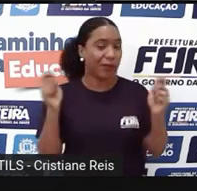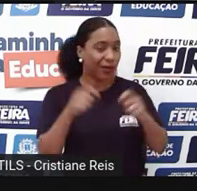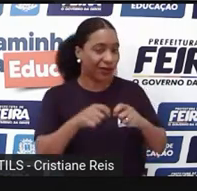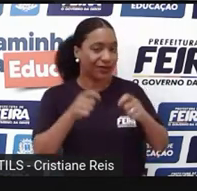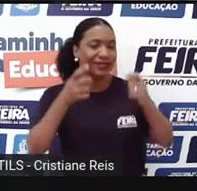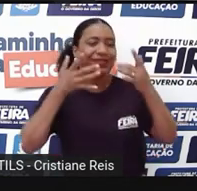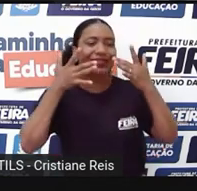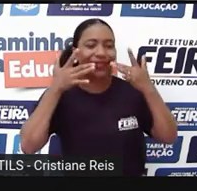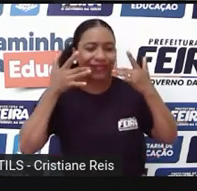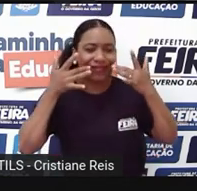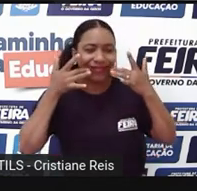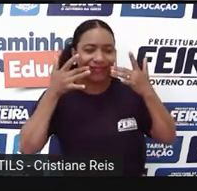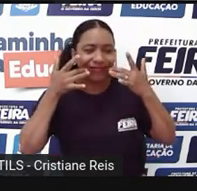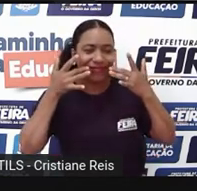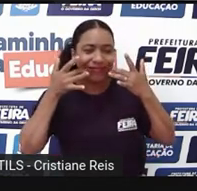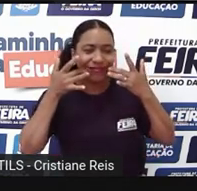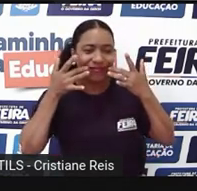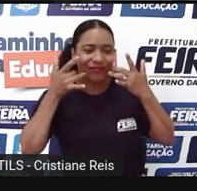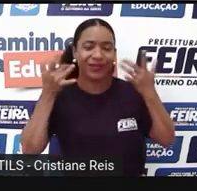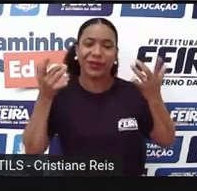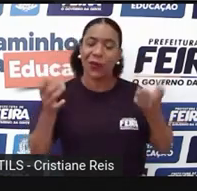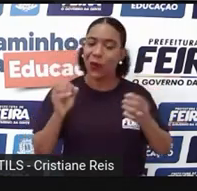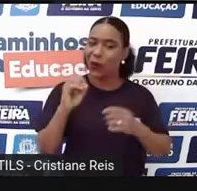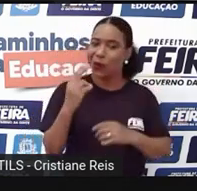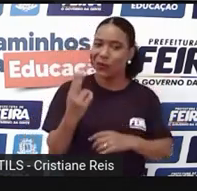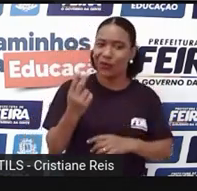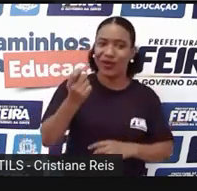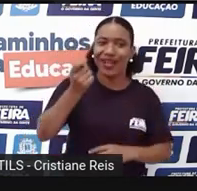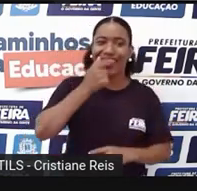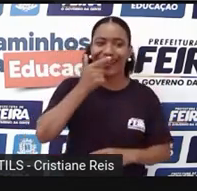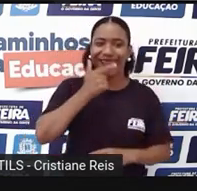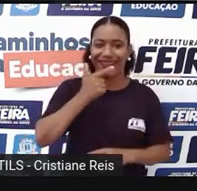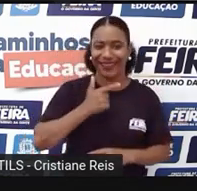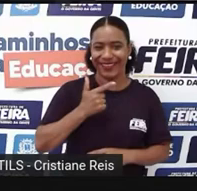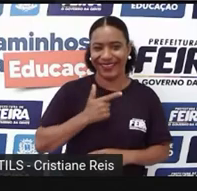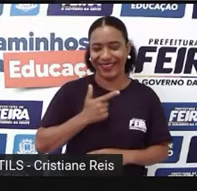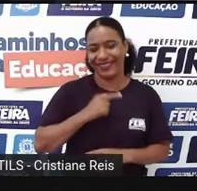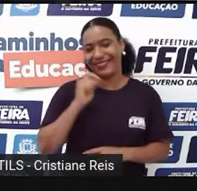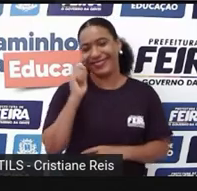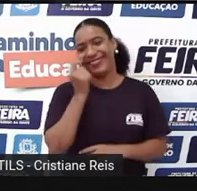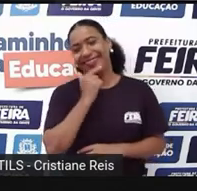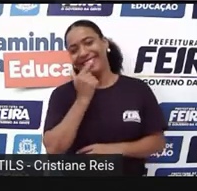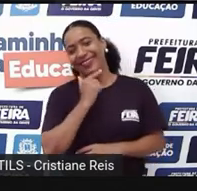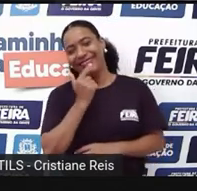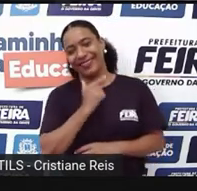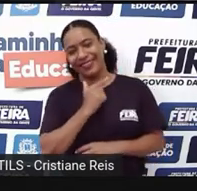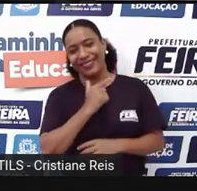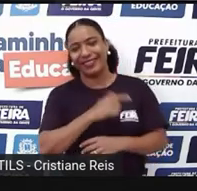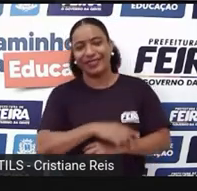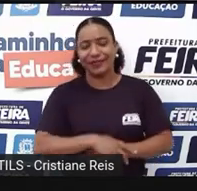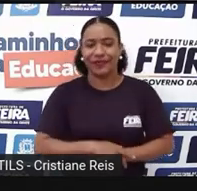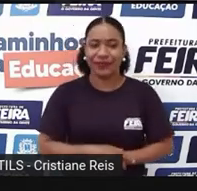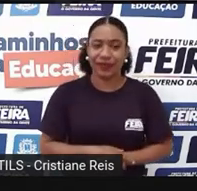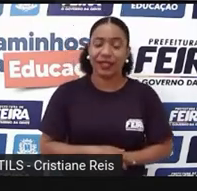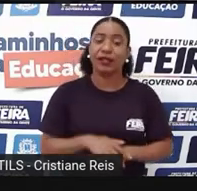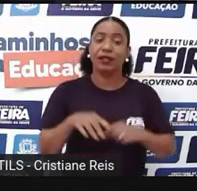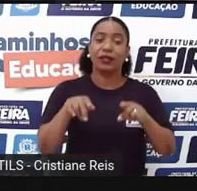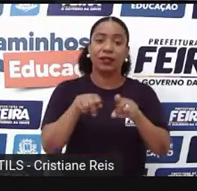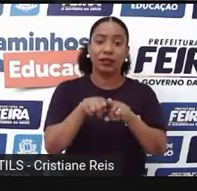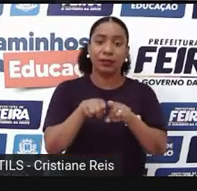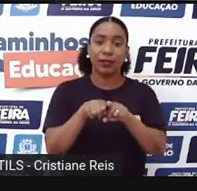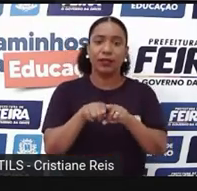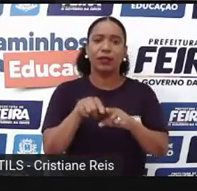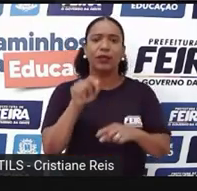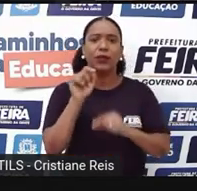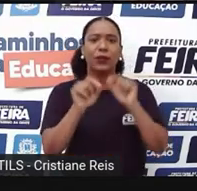um drama. Comedy. Comedy, comédia. Além disso, nós temos o conflite. O que